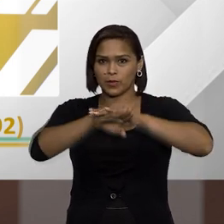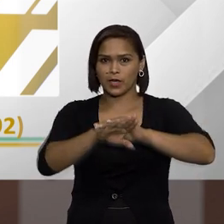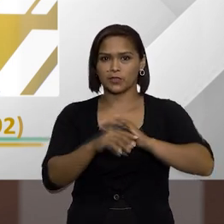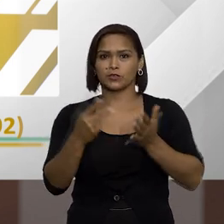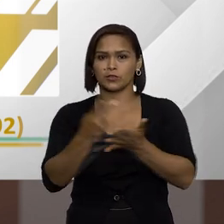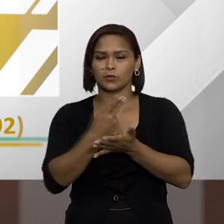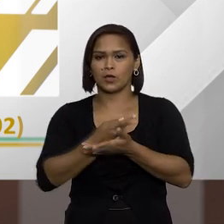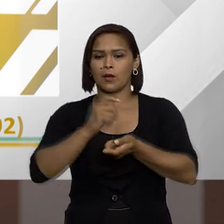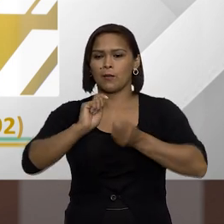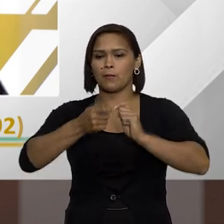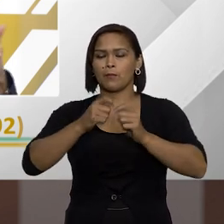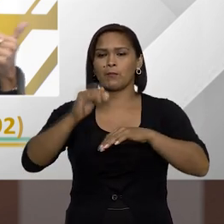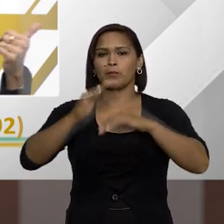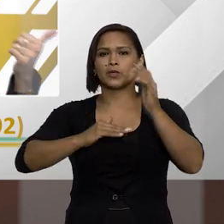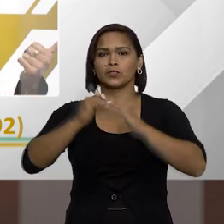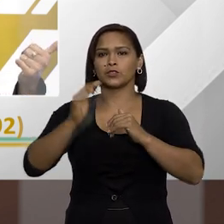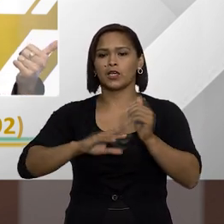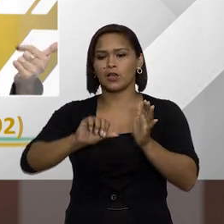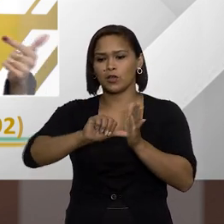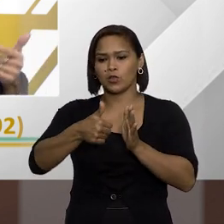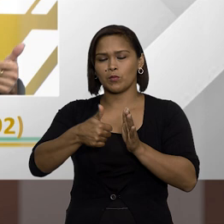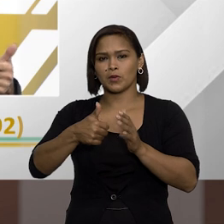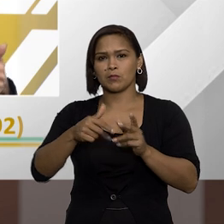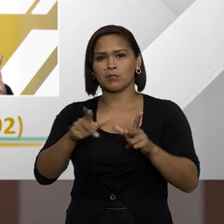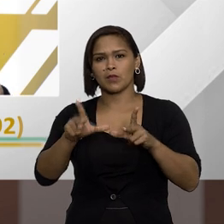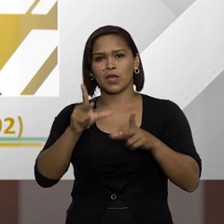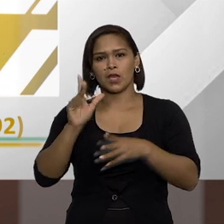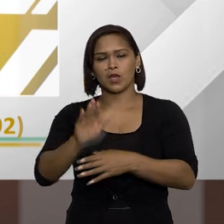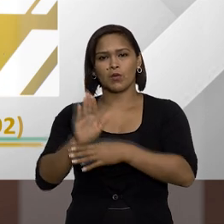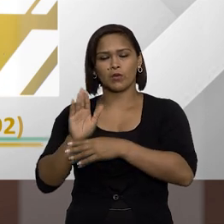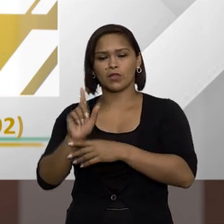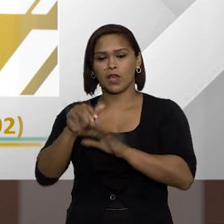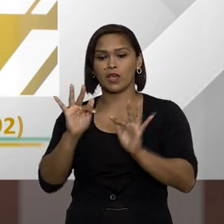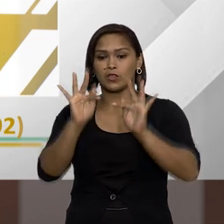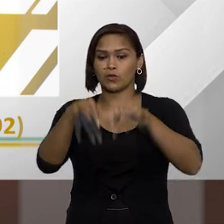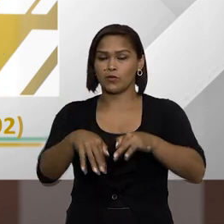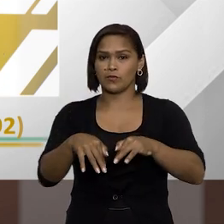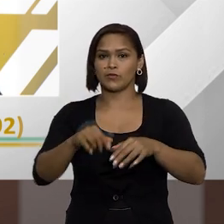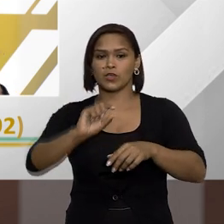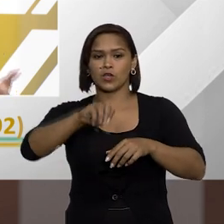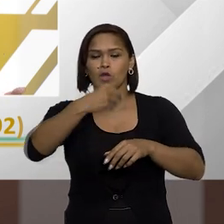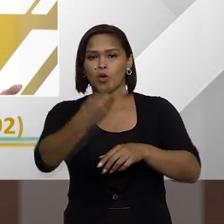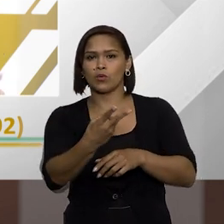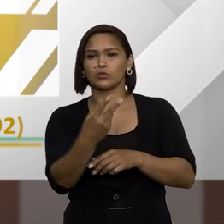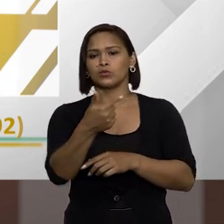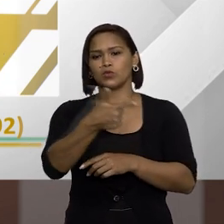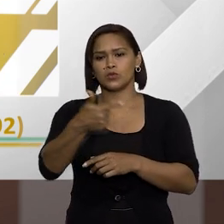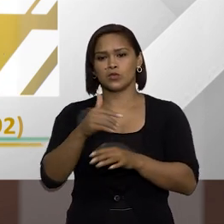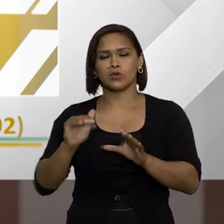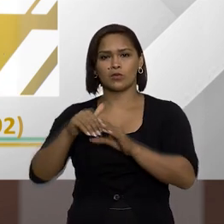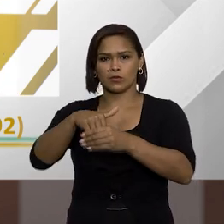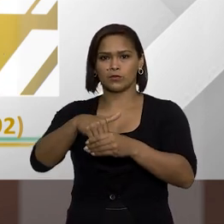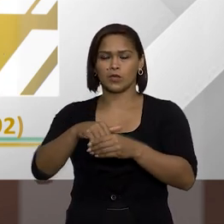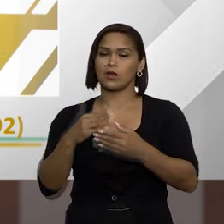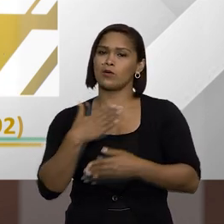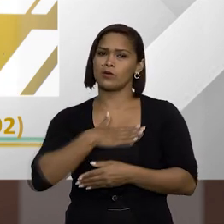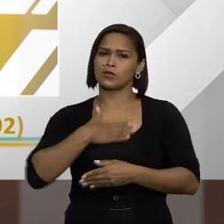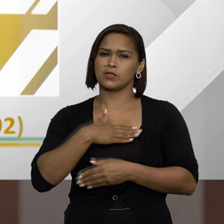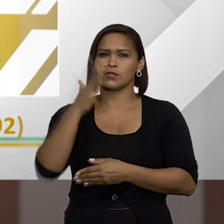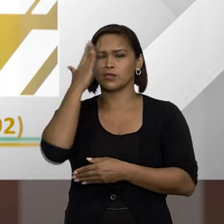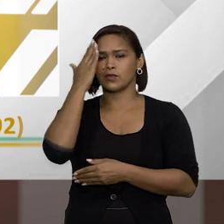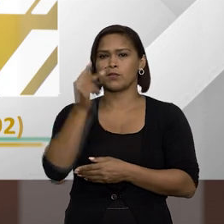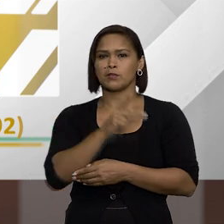atos de improbidade praticados no primeiro mandato é contado a partir do fim deste ou do segundo mandato eu gostaria de saber disso